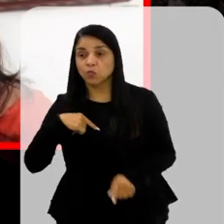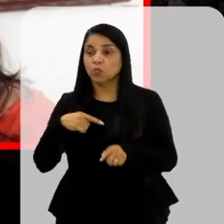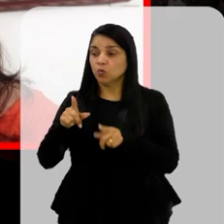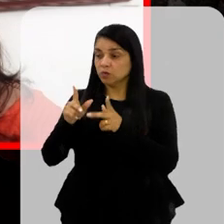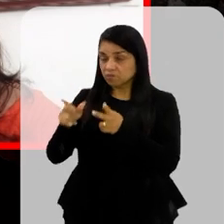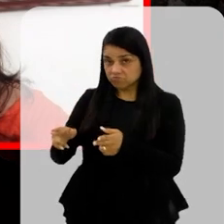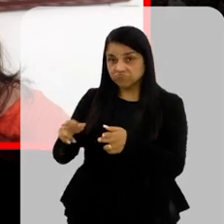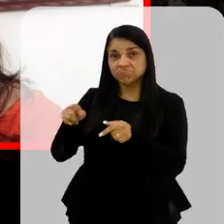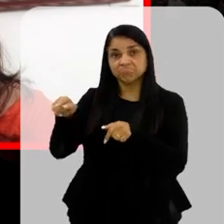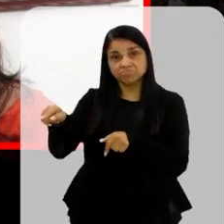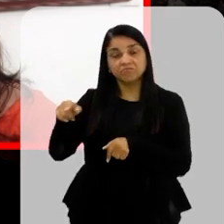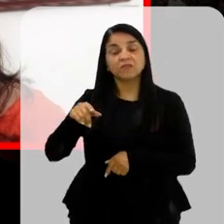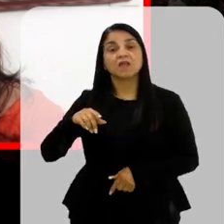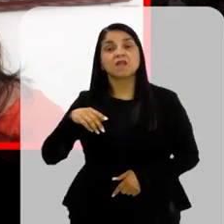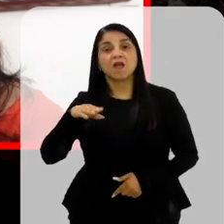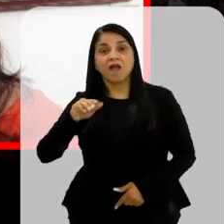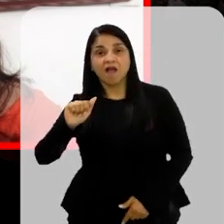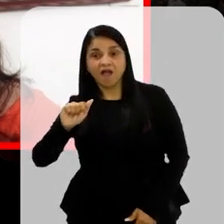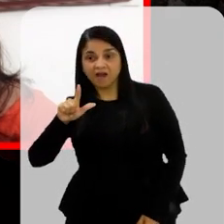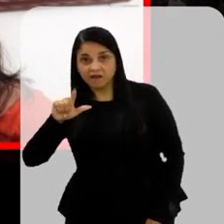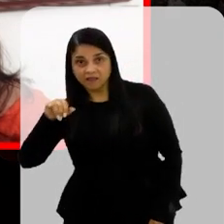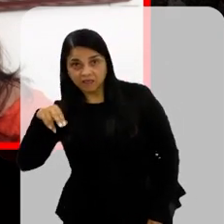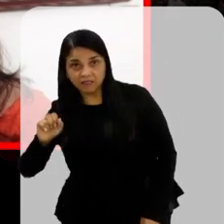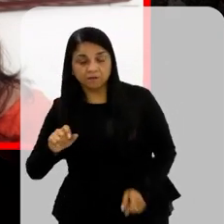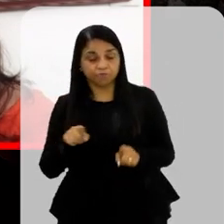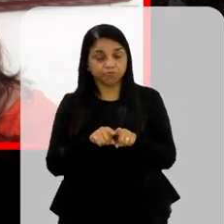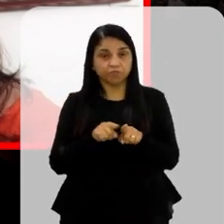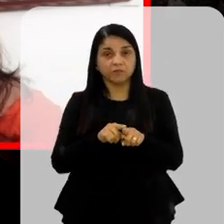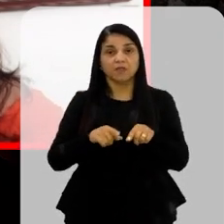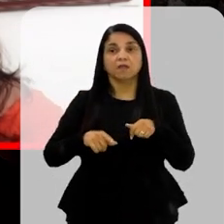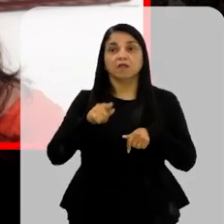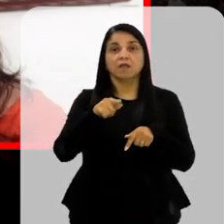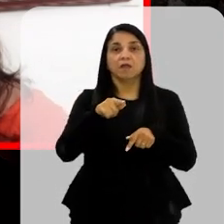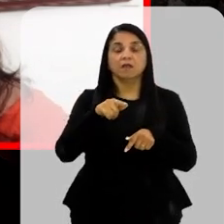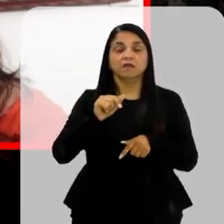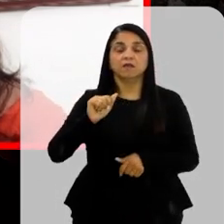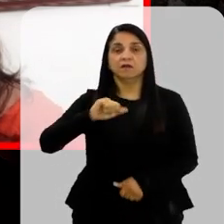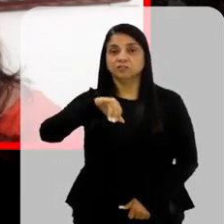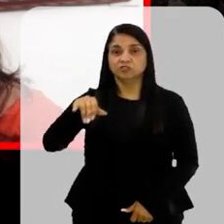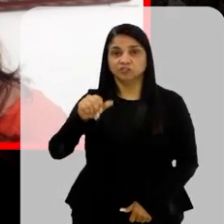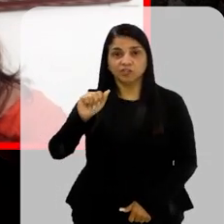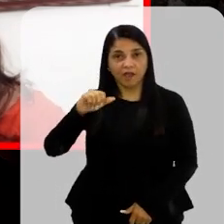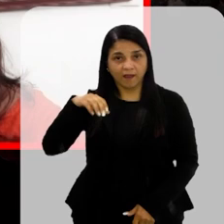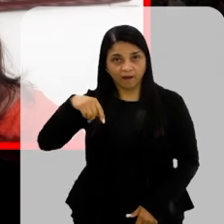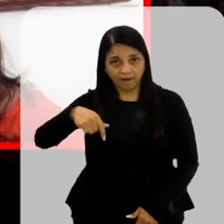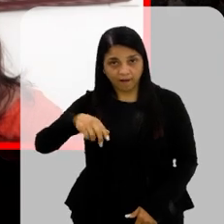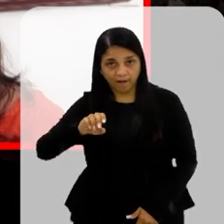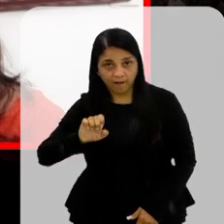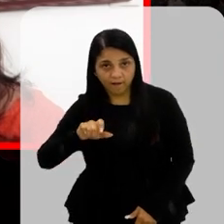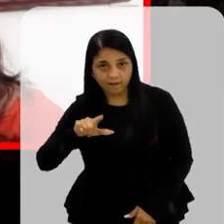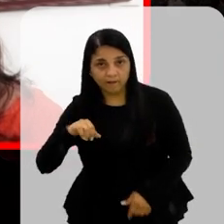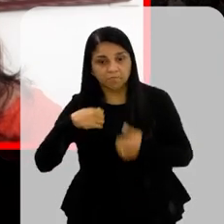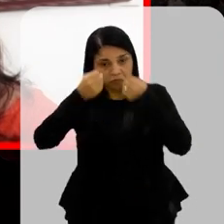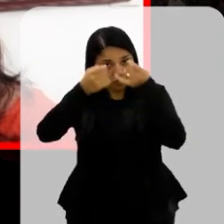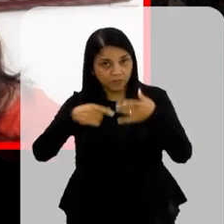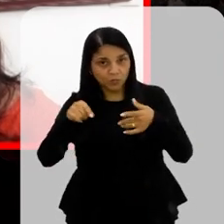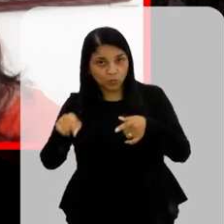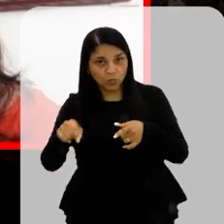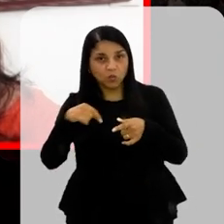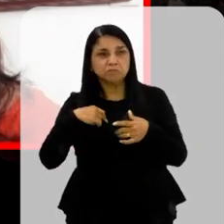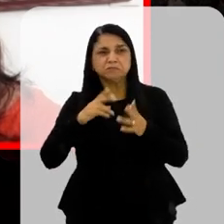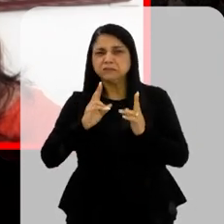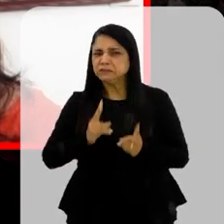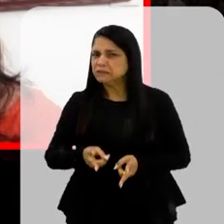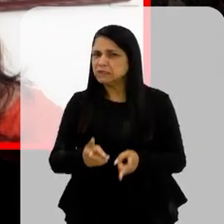a Aline Está vivendo Em anos de diabetes Isso é uma novidade Sempre existiram Aparelhos de má qualidade No mercado Mas eles